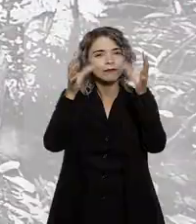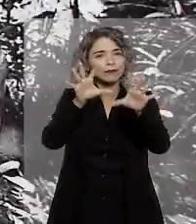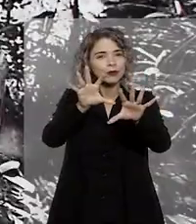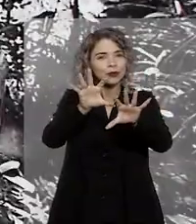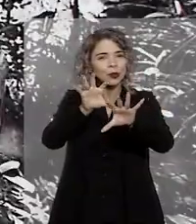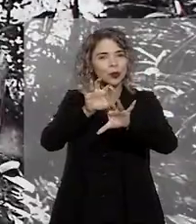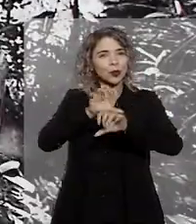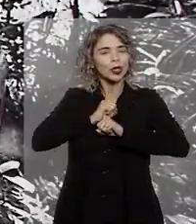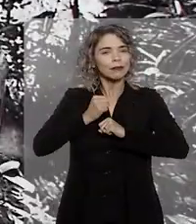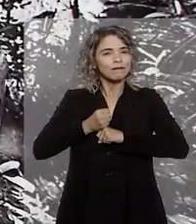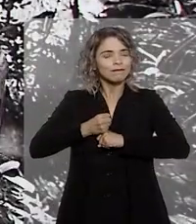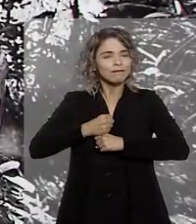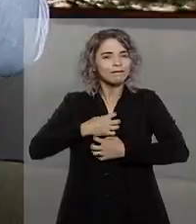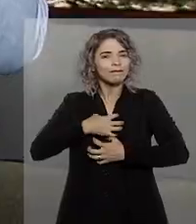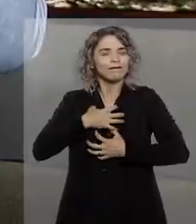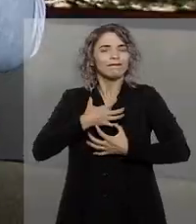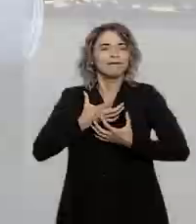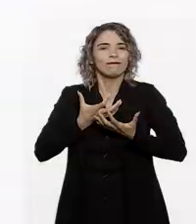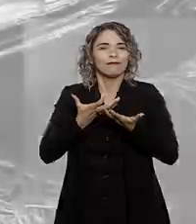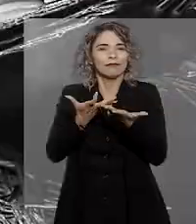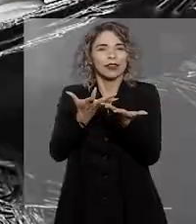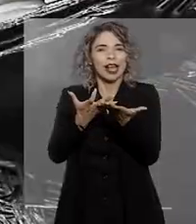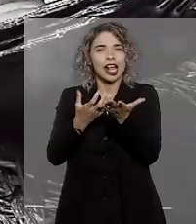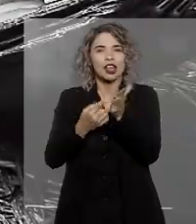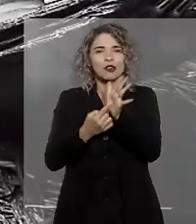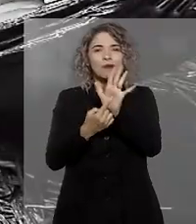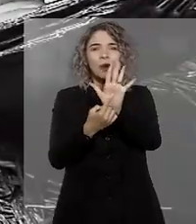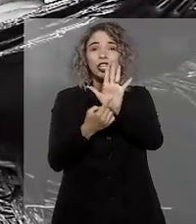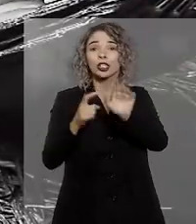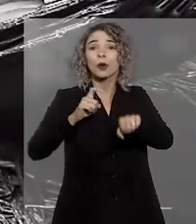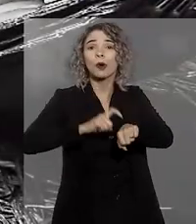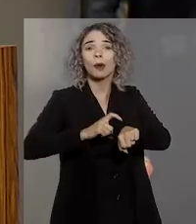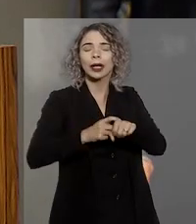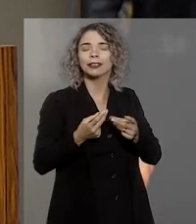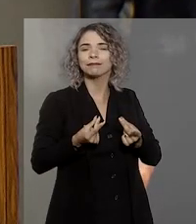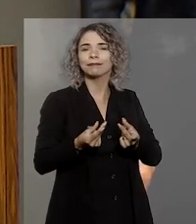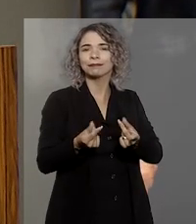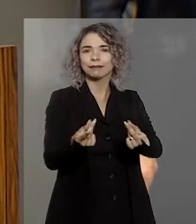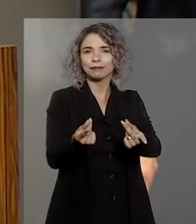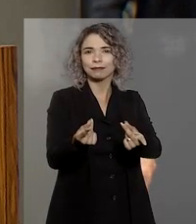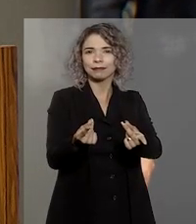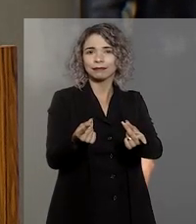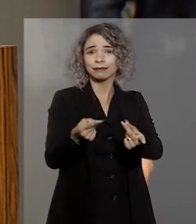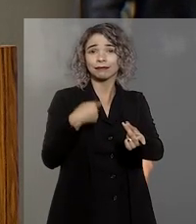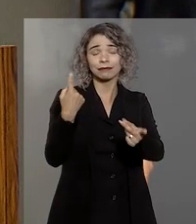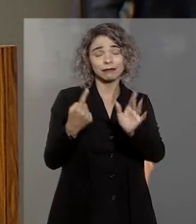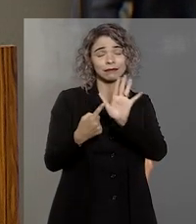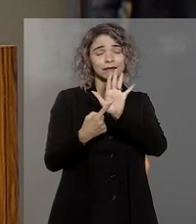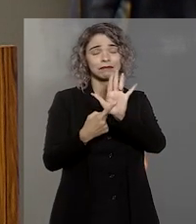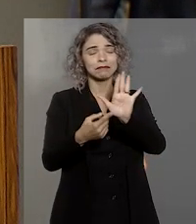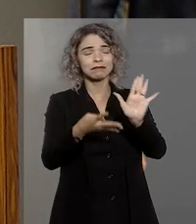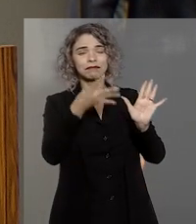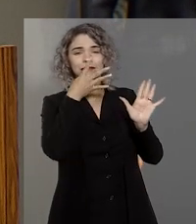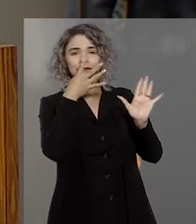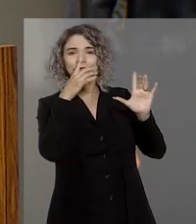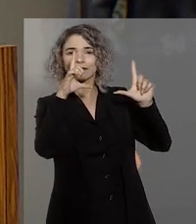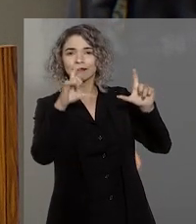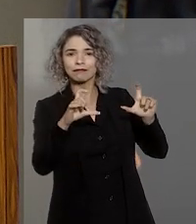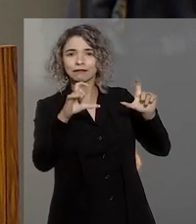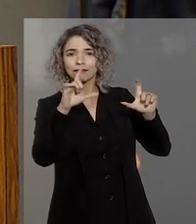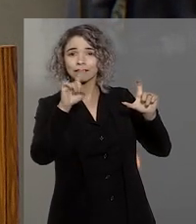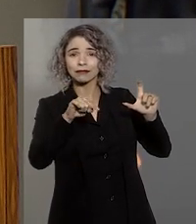captar uma emoção e eternizar um momento. Que a gente possa ver essas fotografias